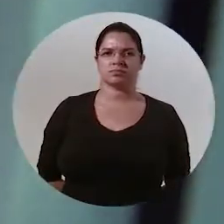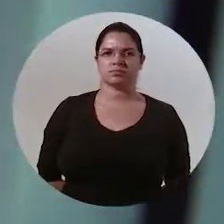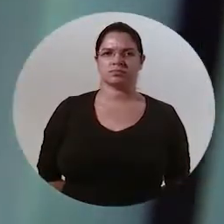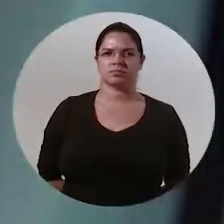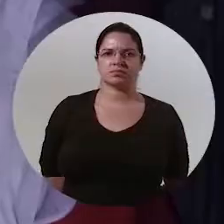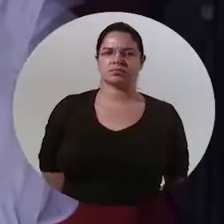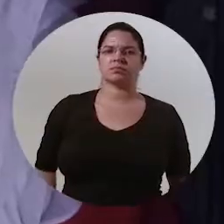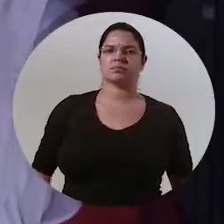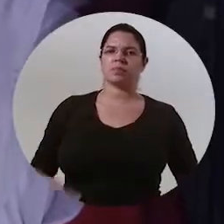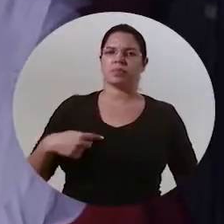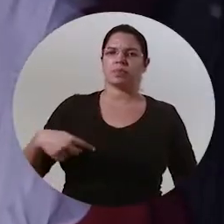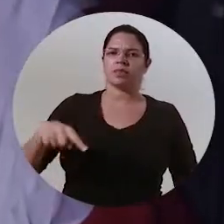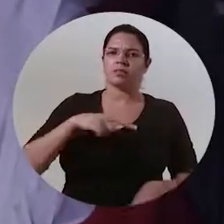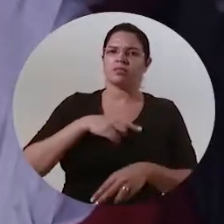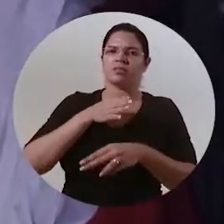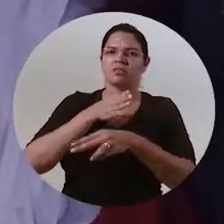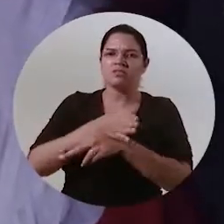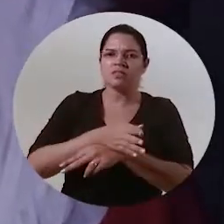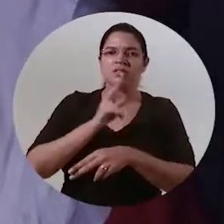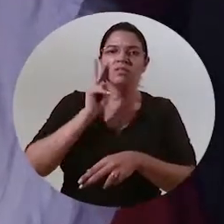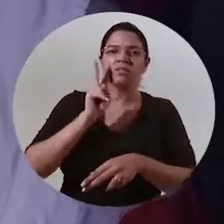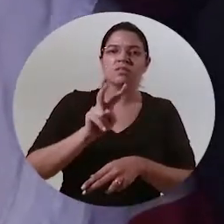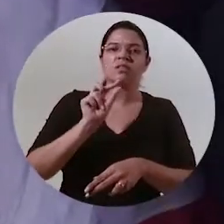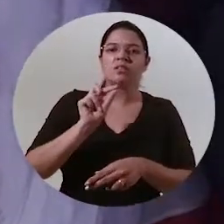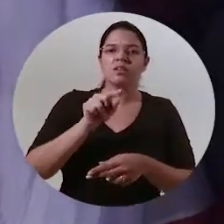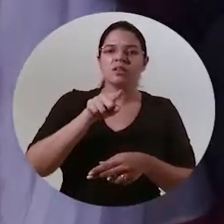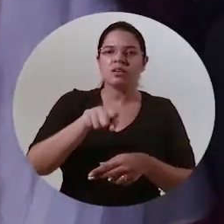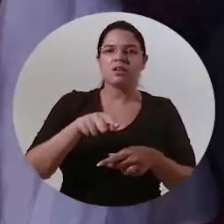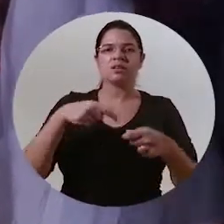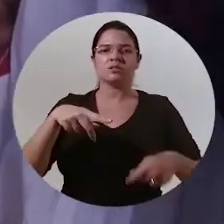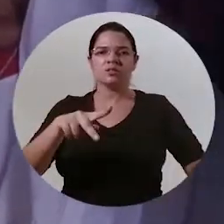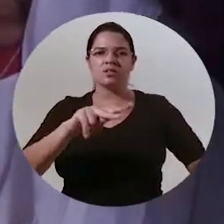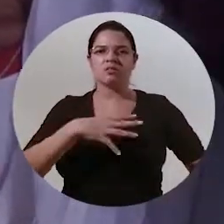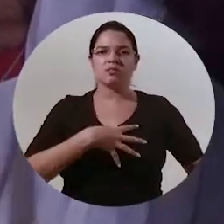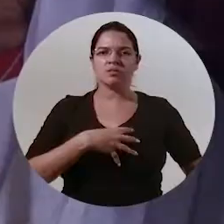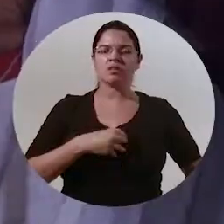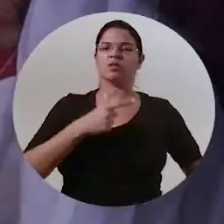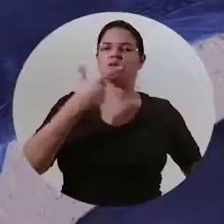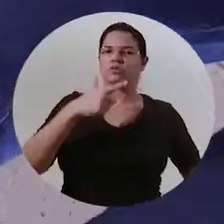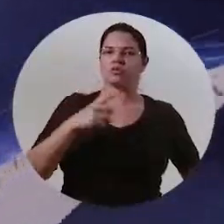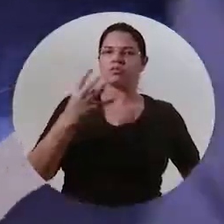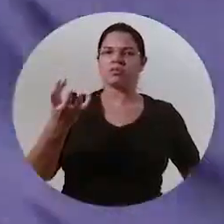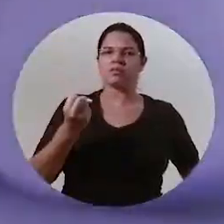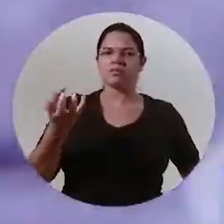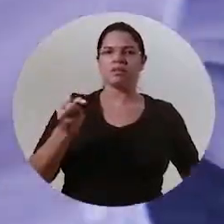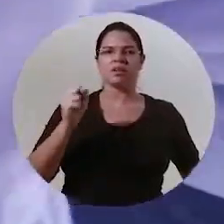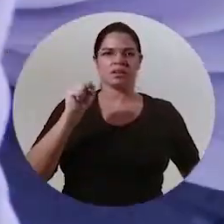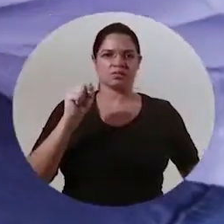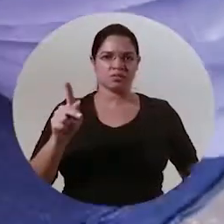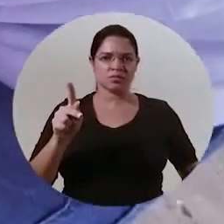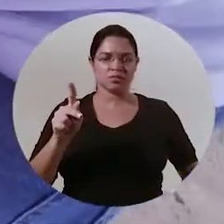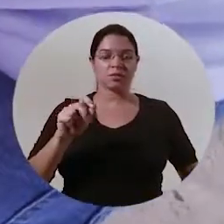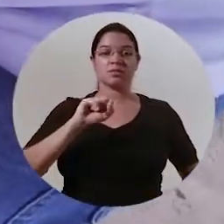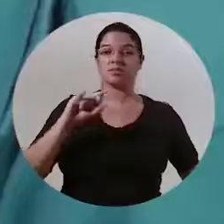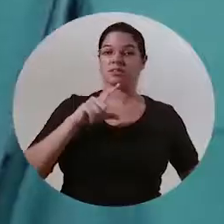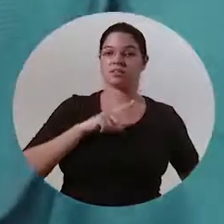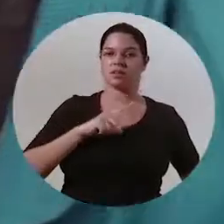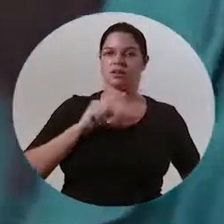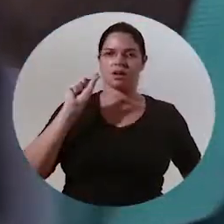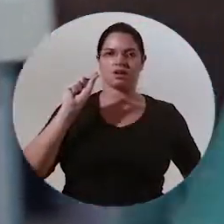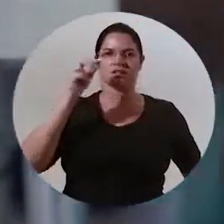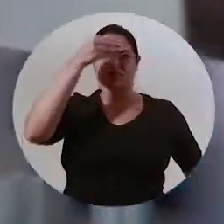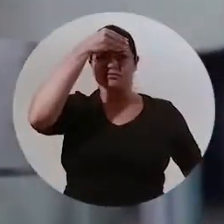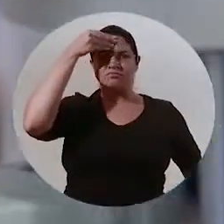A nossa visita foi mais para vir aqui fazer um atestado de vida para seu filho continuar recebendo o seu benefício